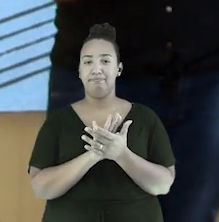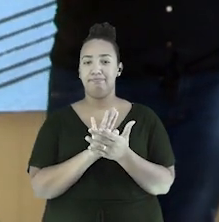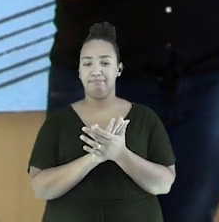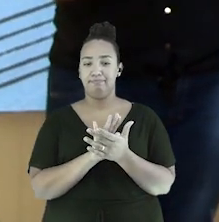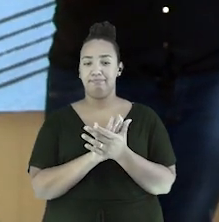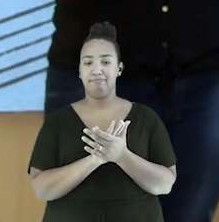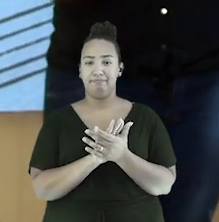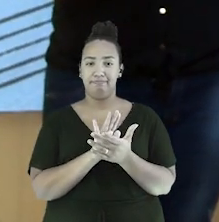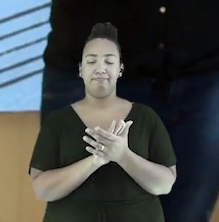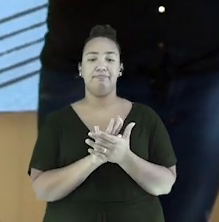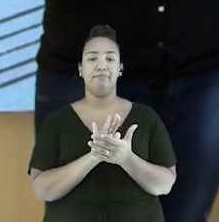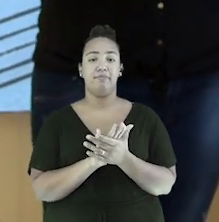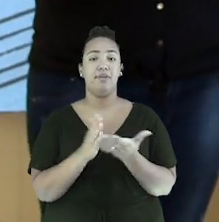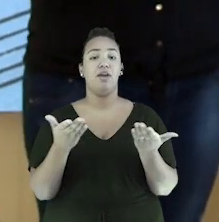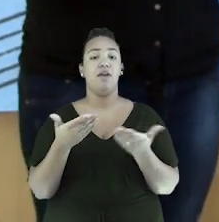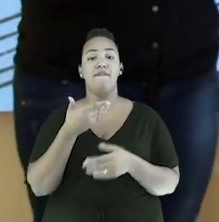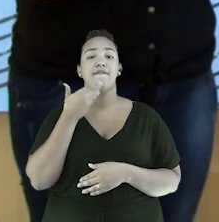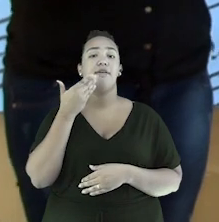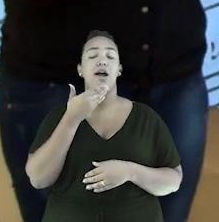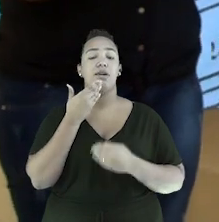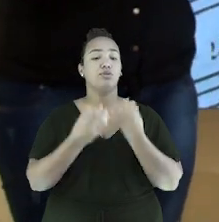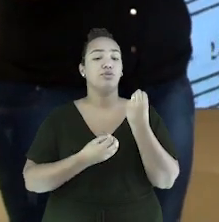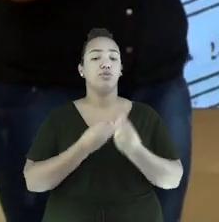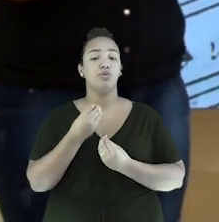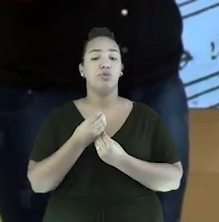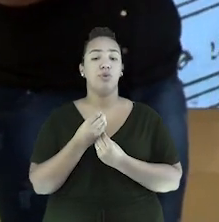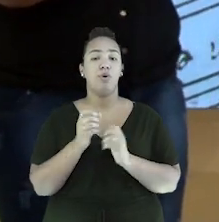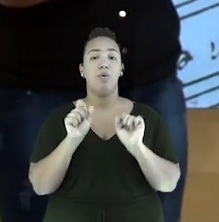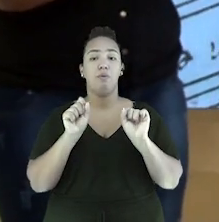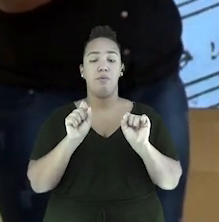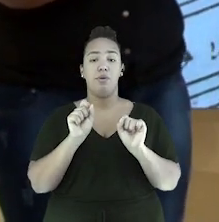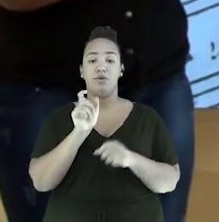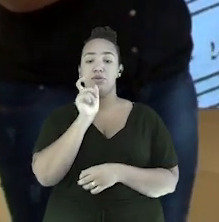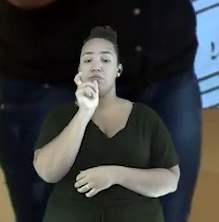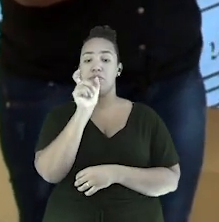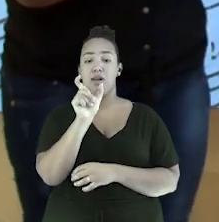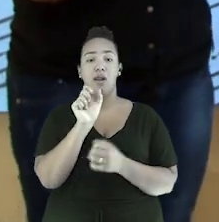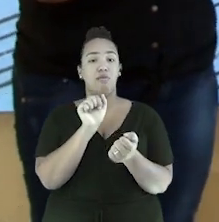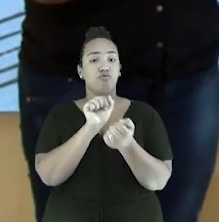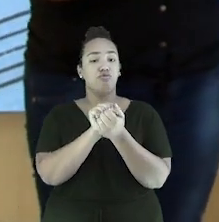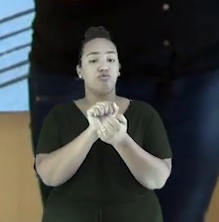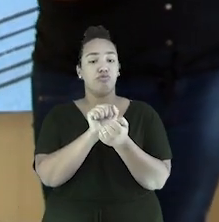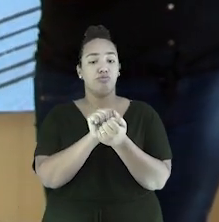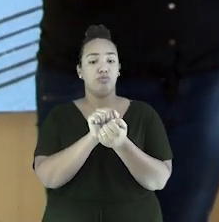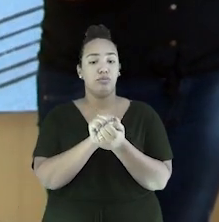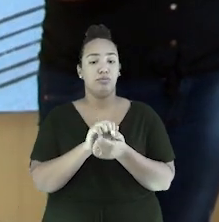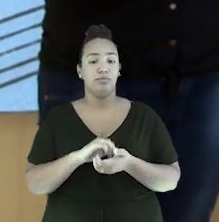Isso! E para ficar mais fácil, a gente pode falar uma palavra junto para ajudar, ó.